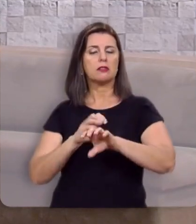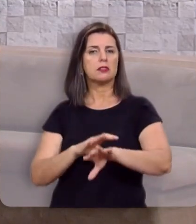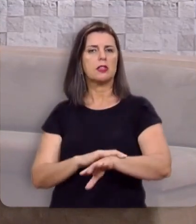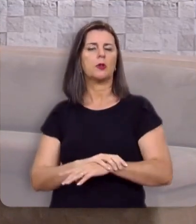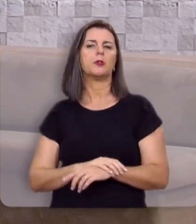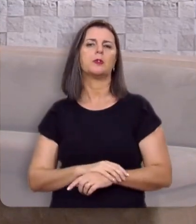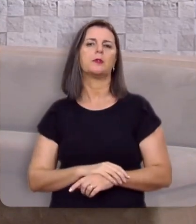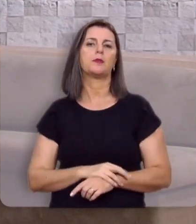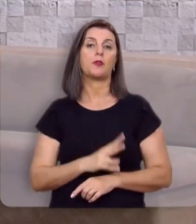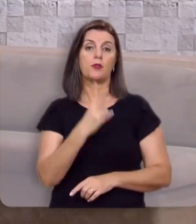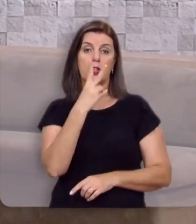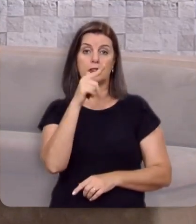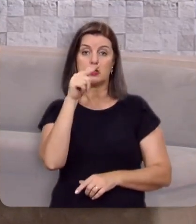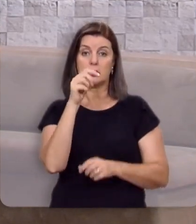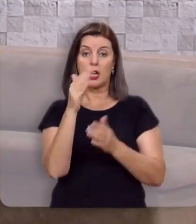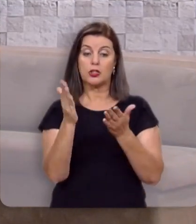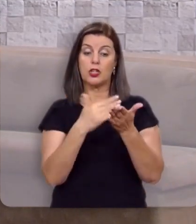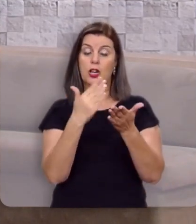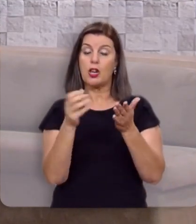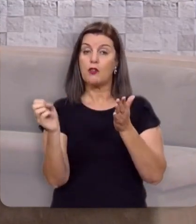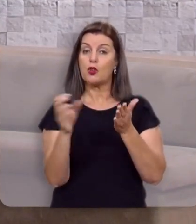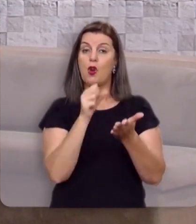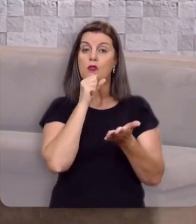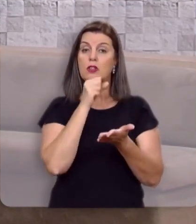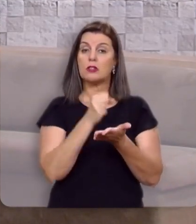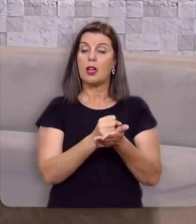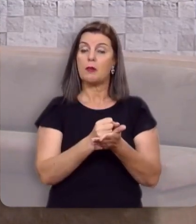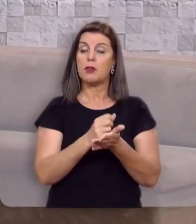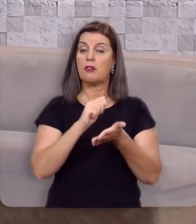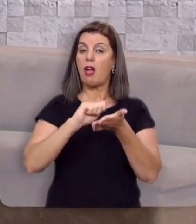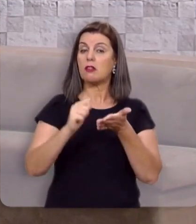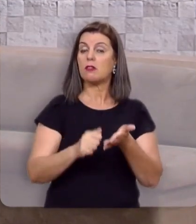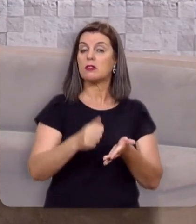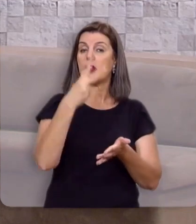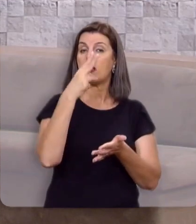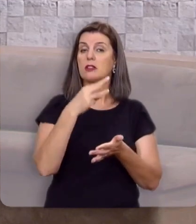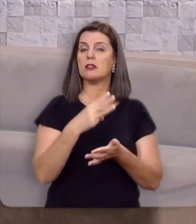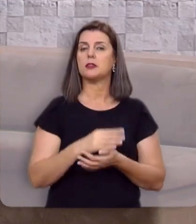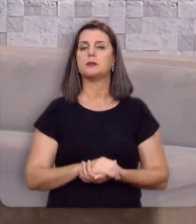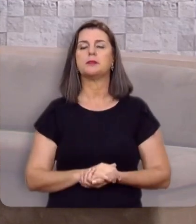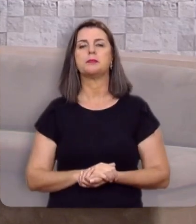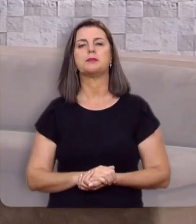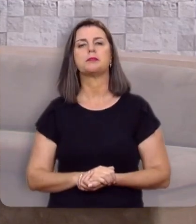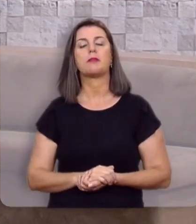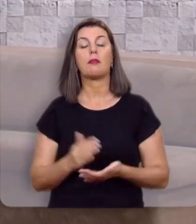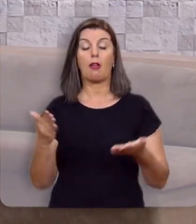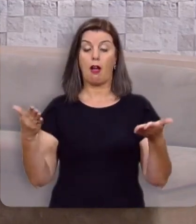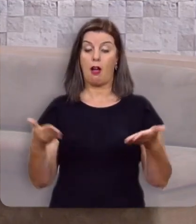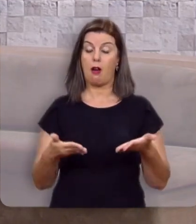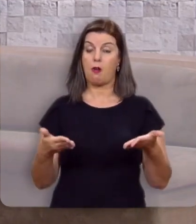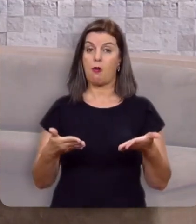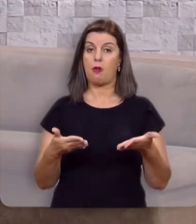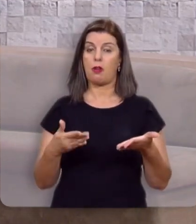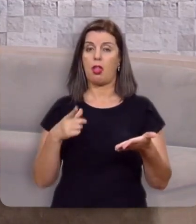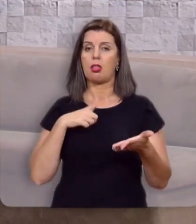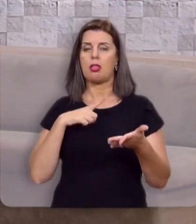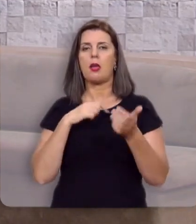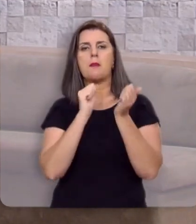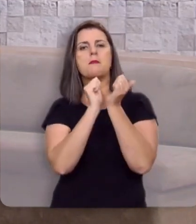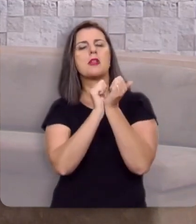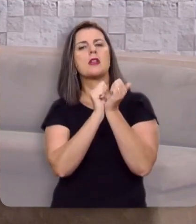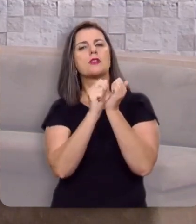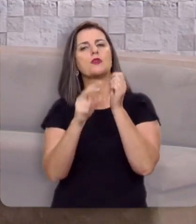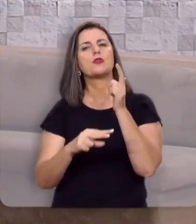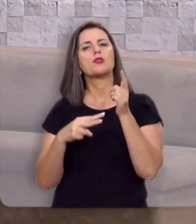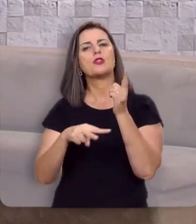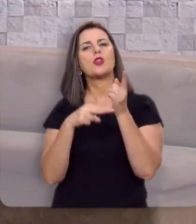Dos 27 livros do Novo Testamento, ele escreveu 13. Agora, ele está preso